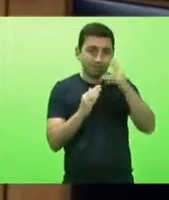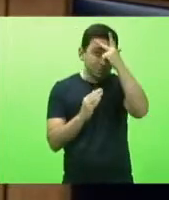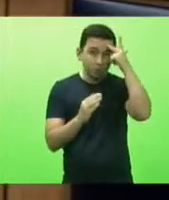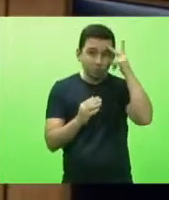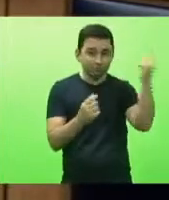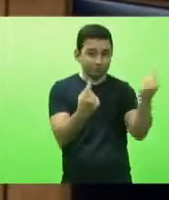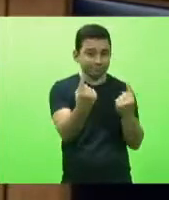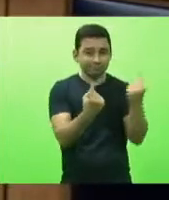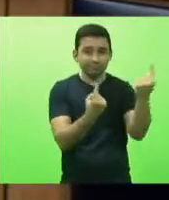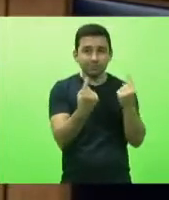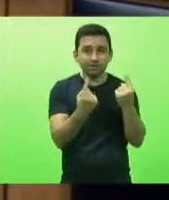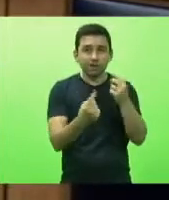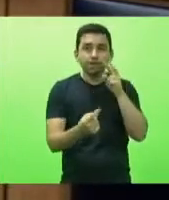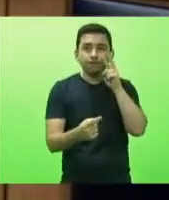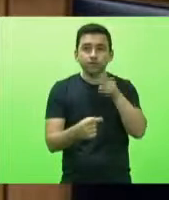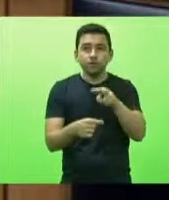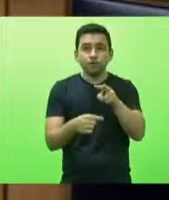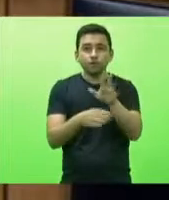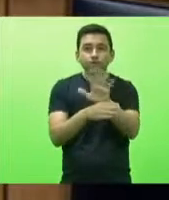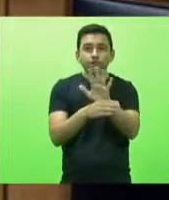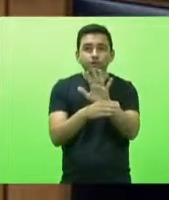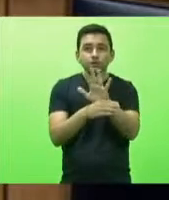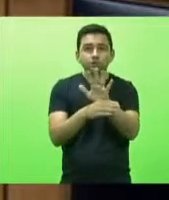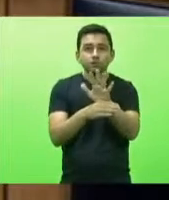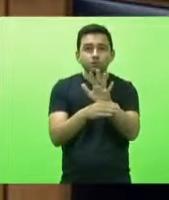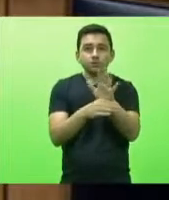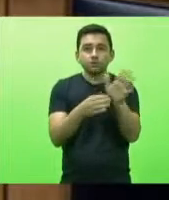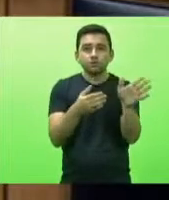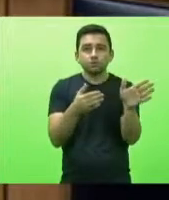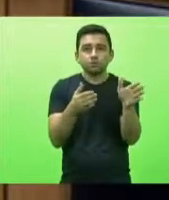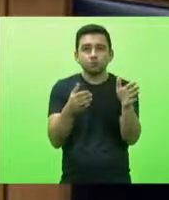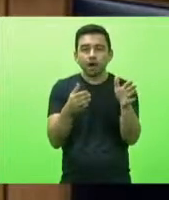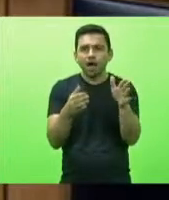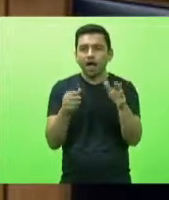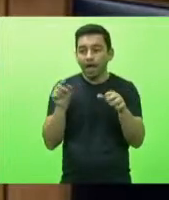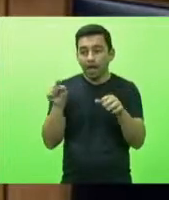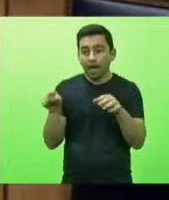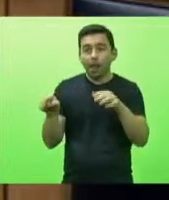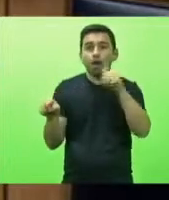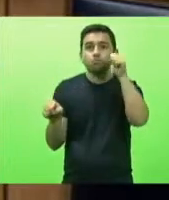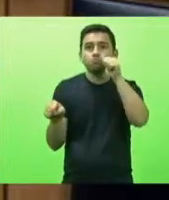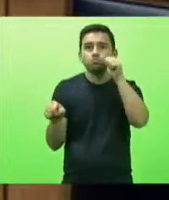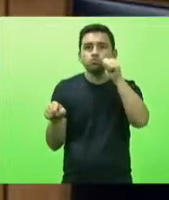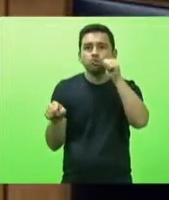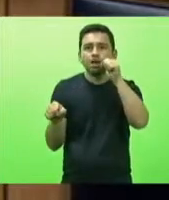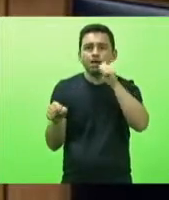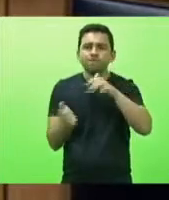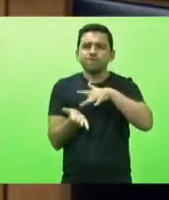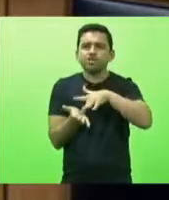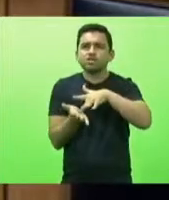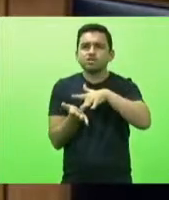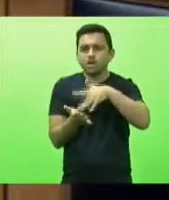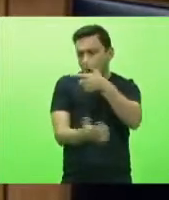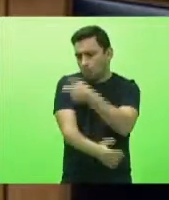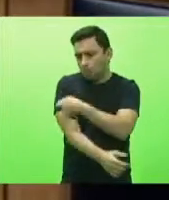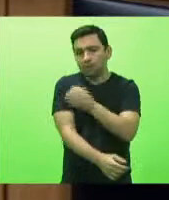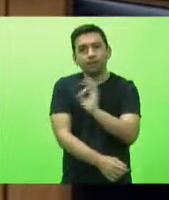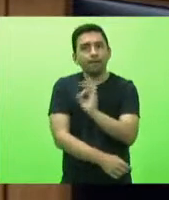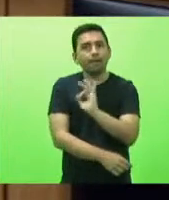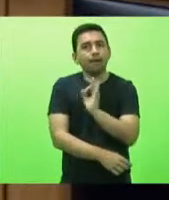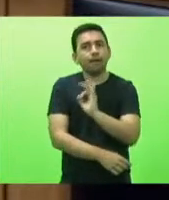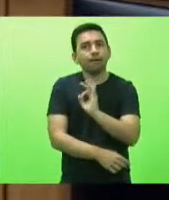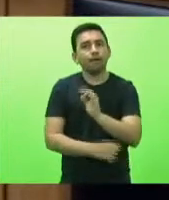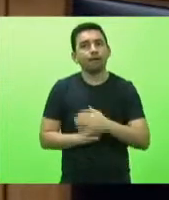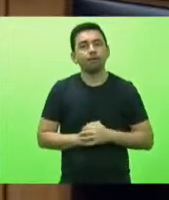foi ver o vídeo juntamente com seus familiares e viu que a técnica fingiu que tinha aplicado a vacina isso realmente foi um caso